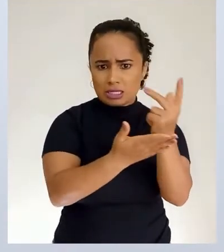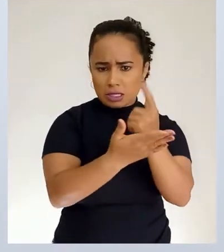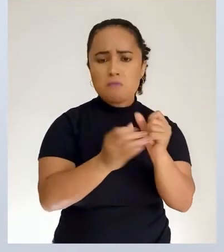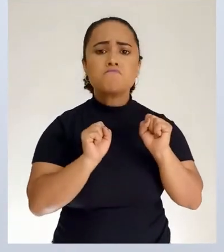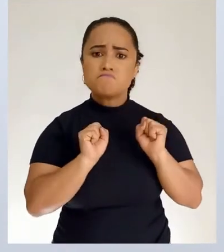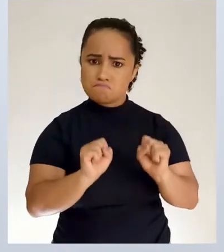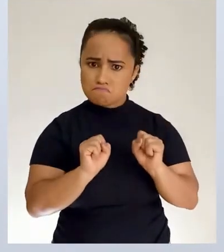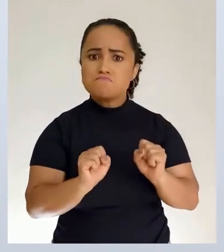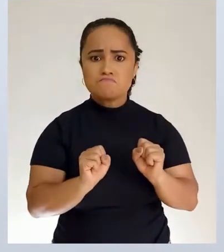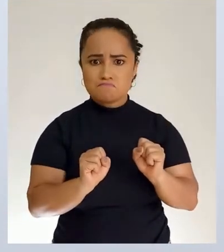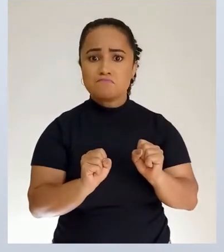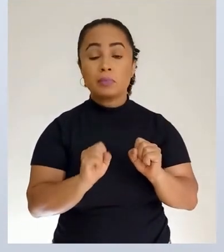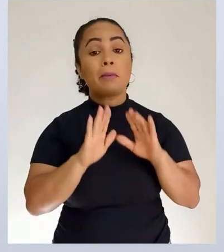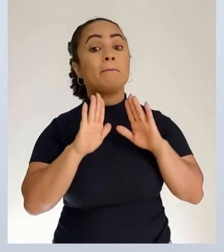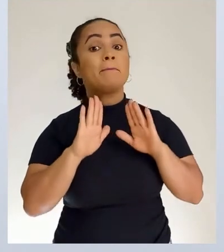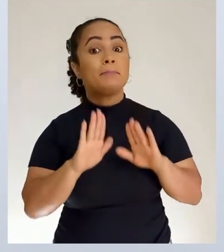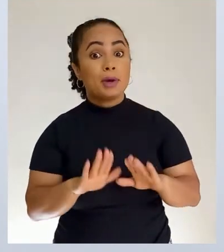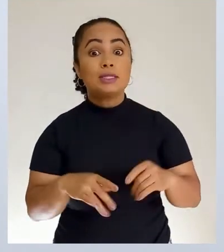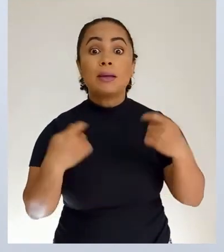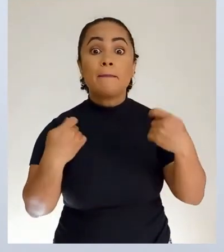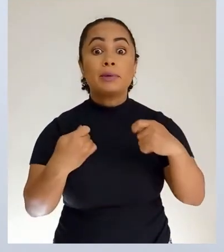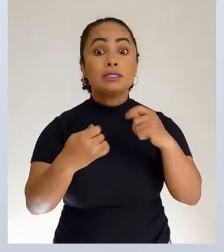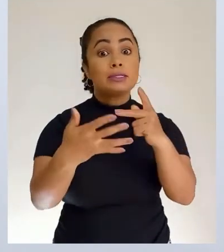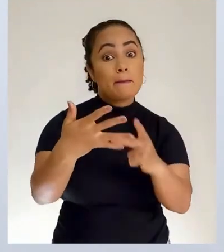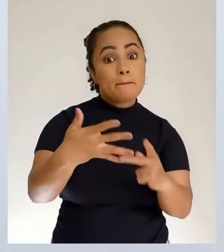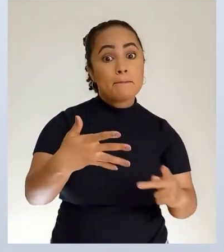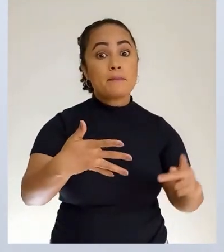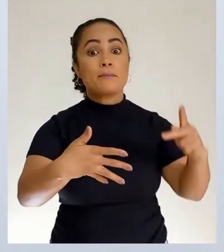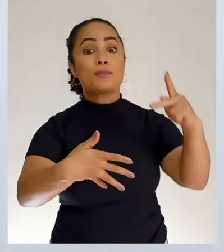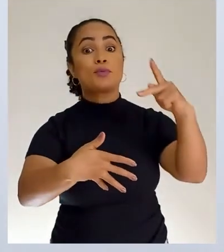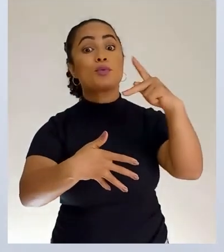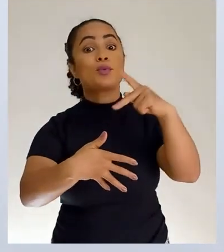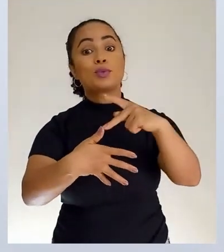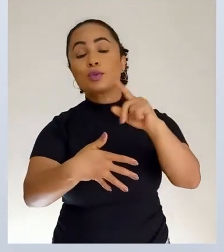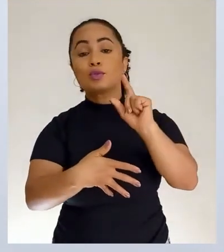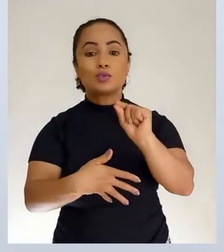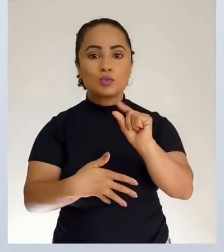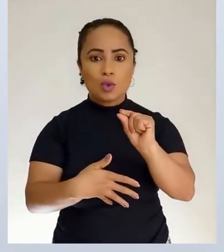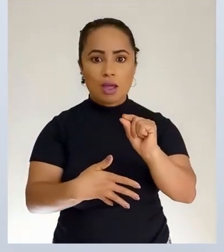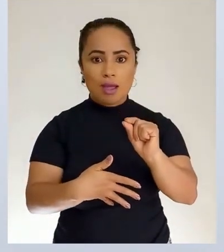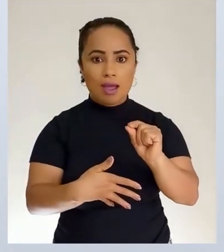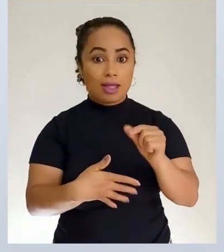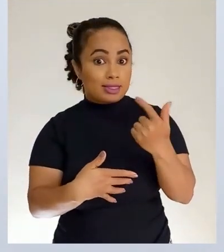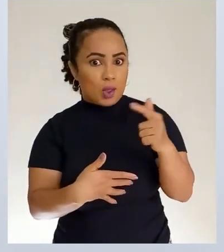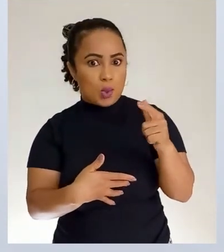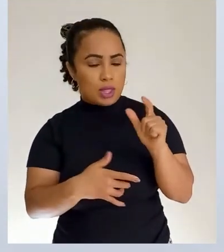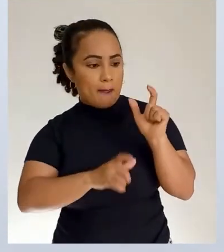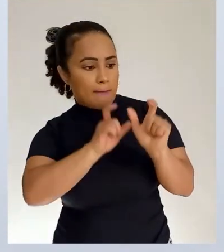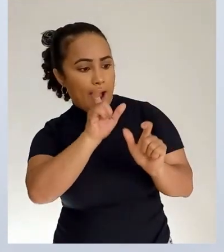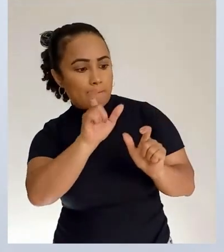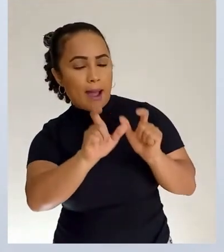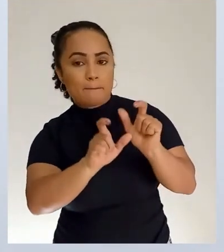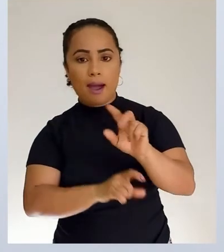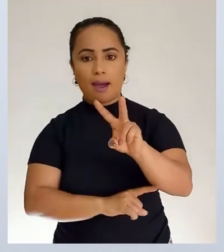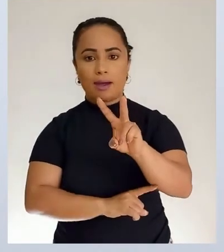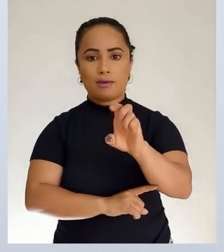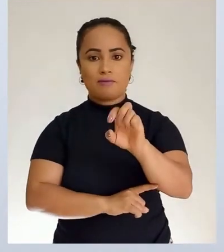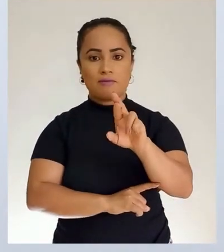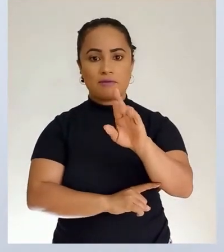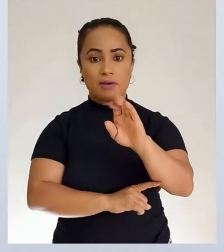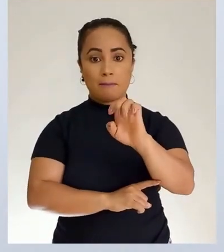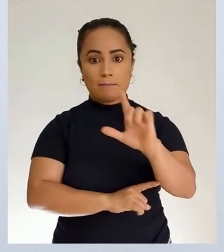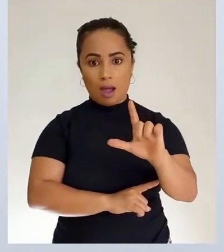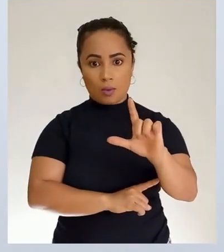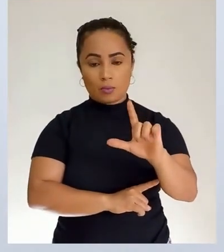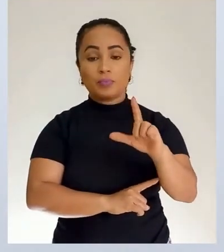tem que ter prioritariamente a linguagem não verbal que pode ser auxiliada pela